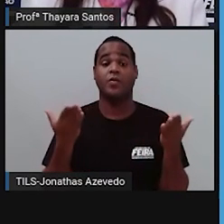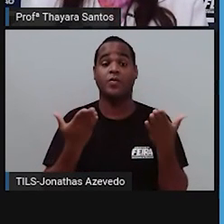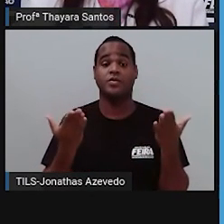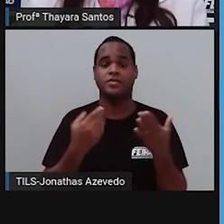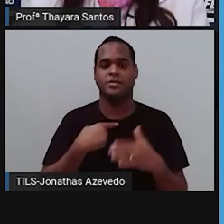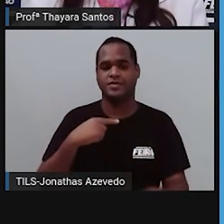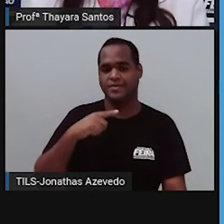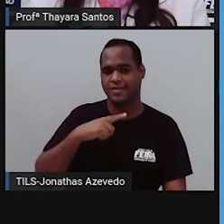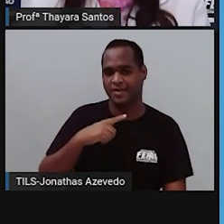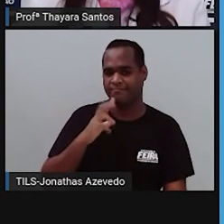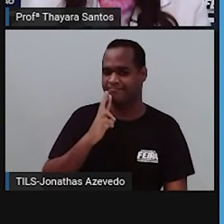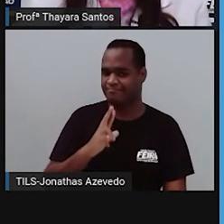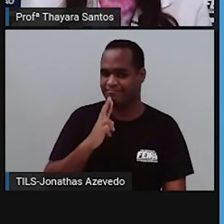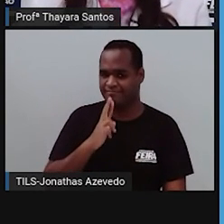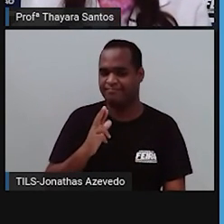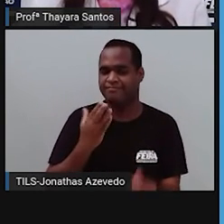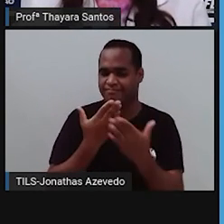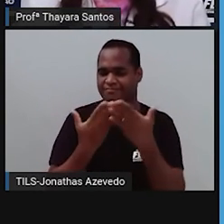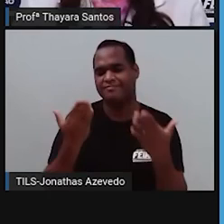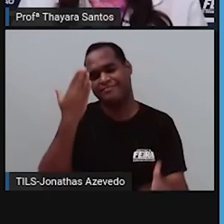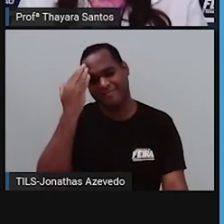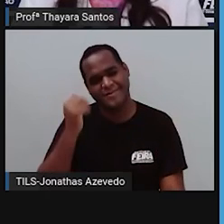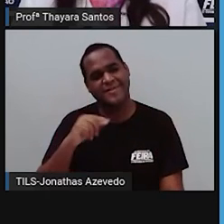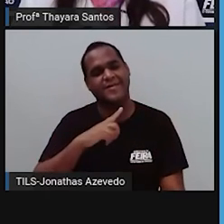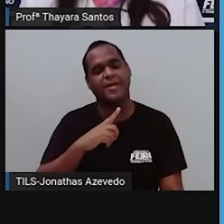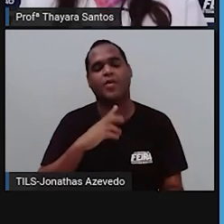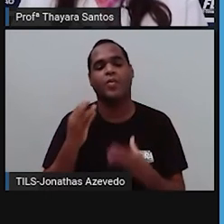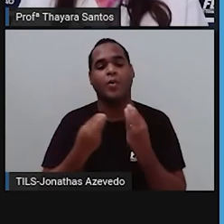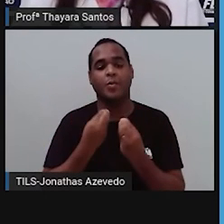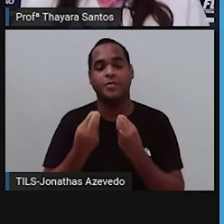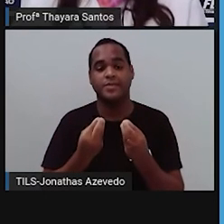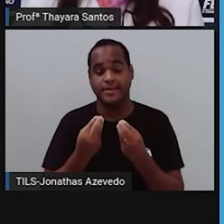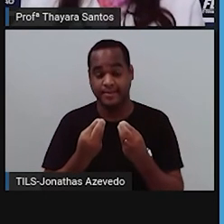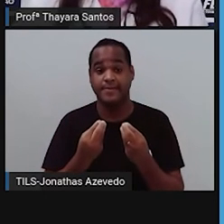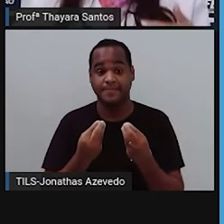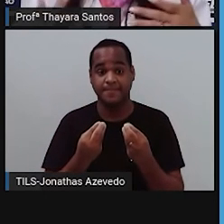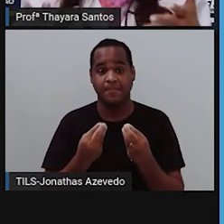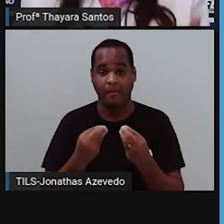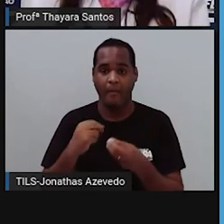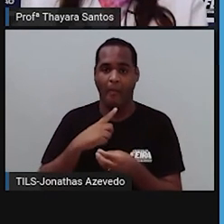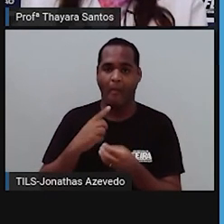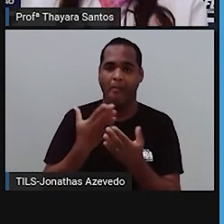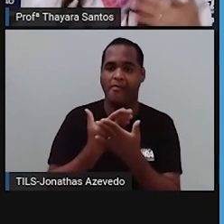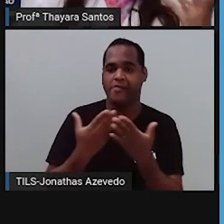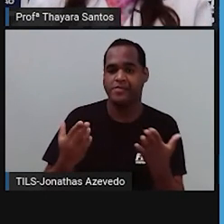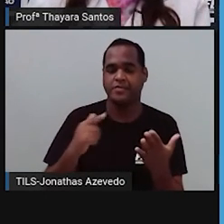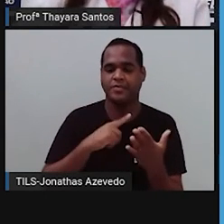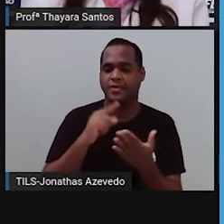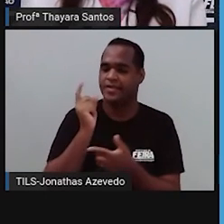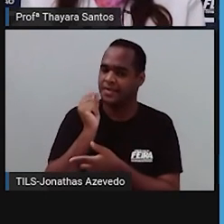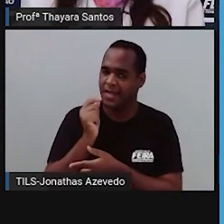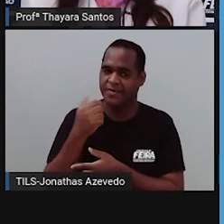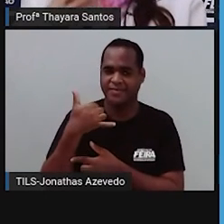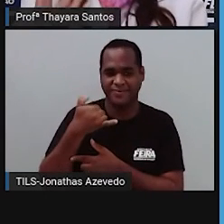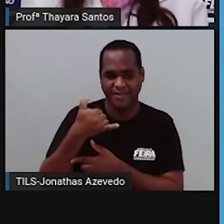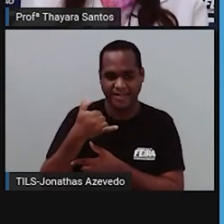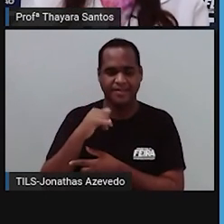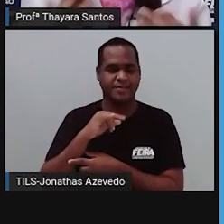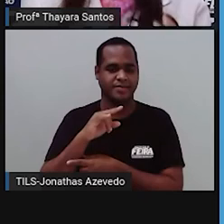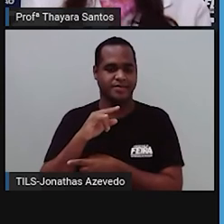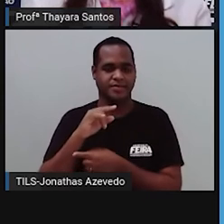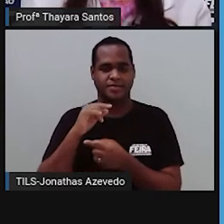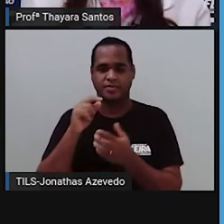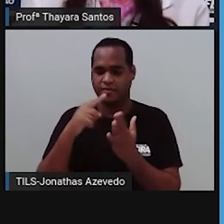a gente vai fazer um fast quiz que vocês já sabem como é que funciona, né? Para isso, vocês precisam pegar lápis, caneta, o